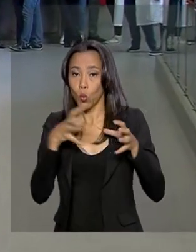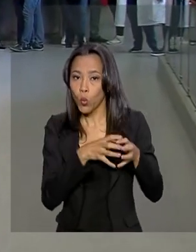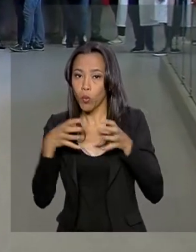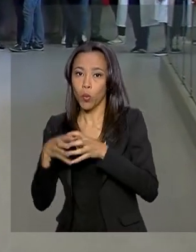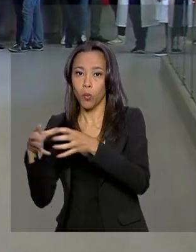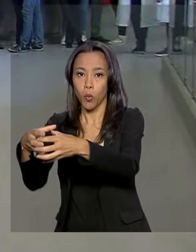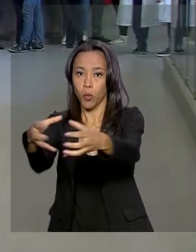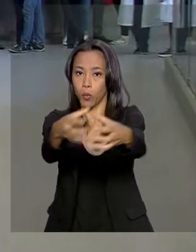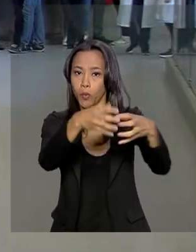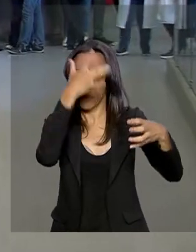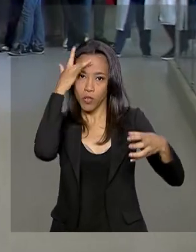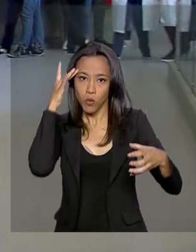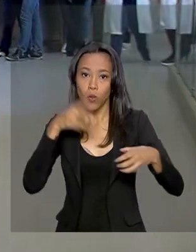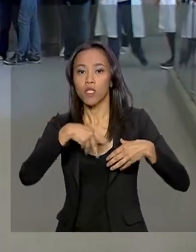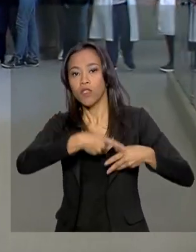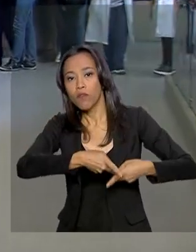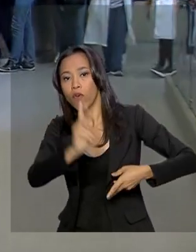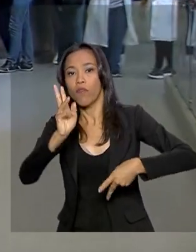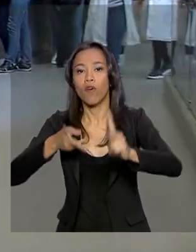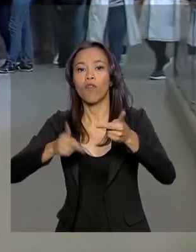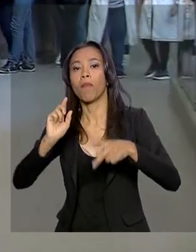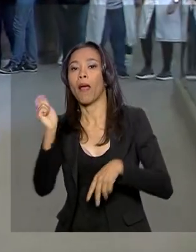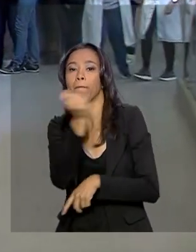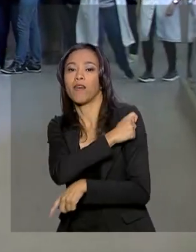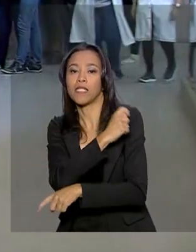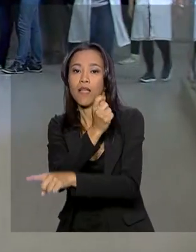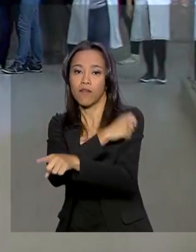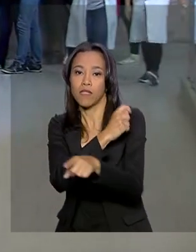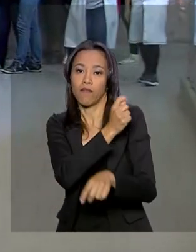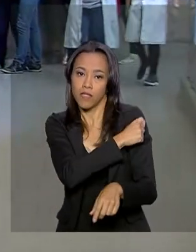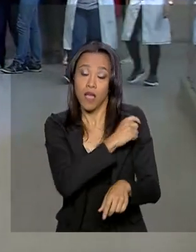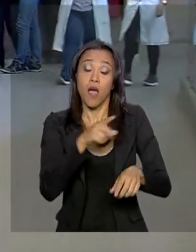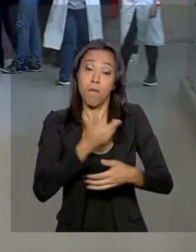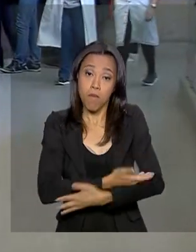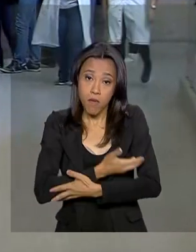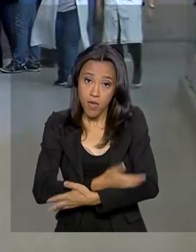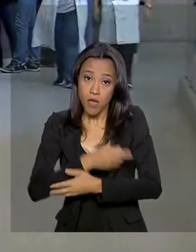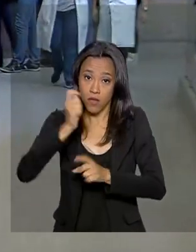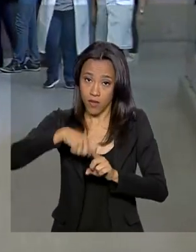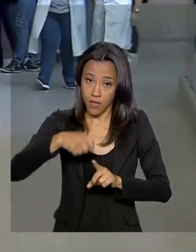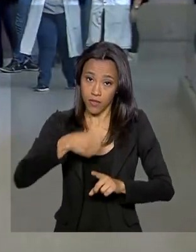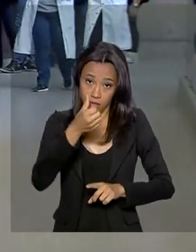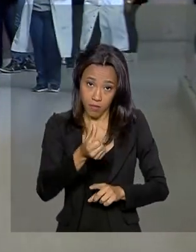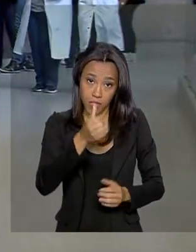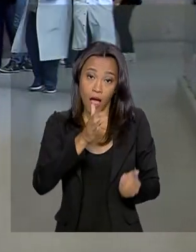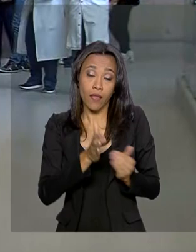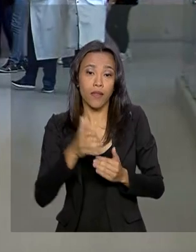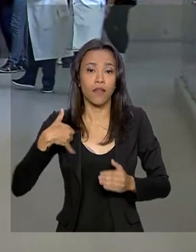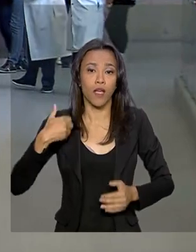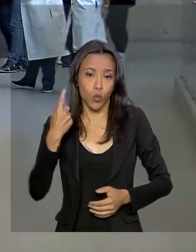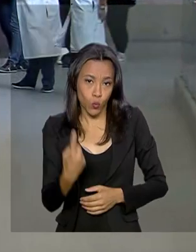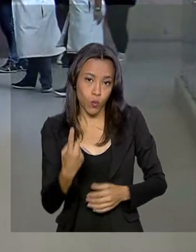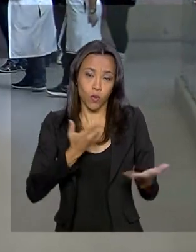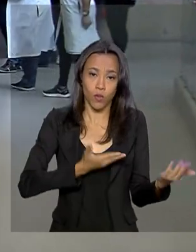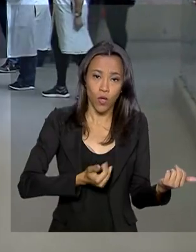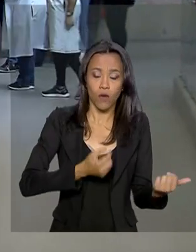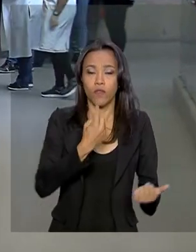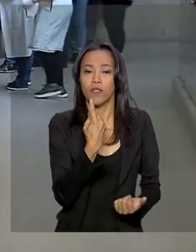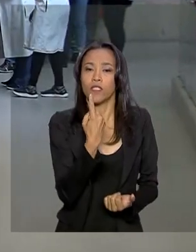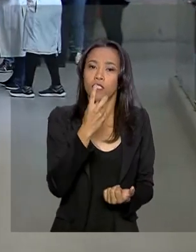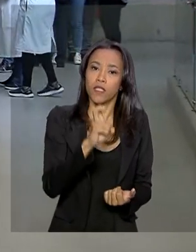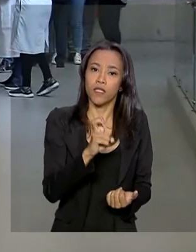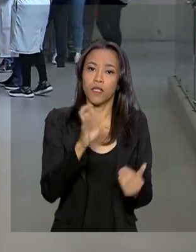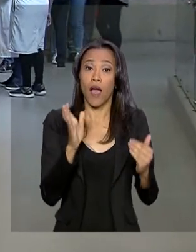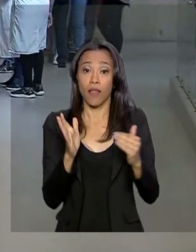metrô e até em terminais de ônibus. Devem-se vacinar bebês de seis meses até um ano e jovens de 15 a